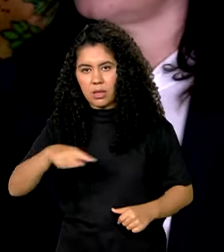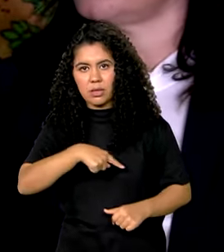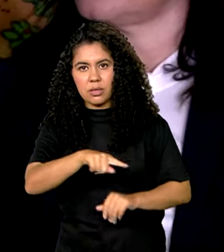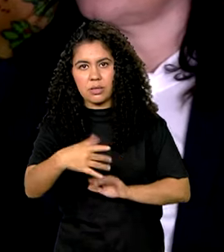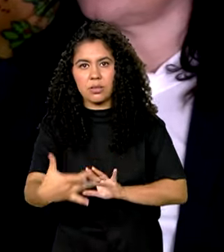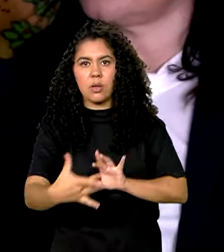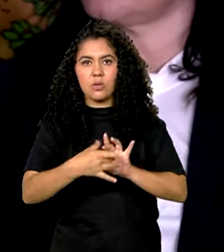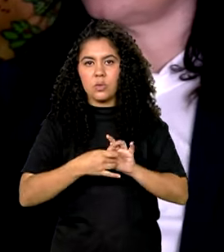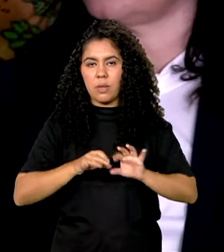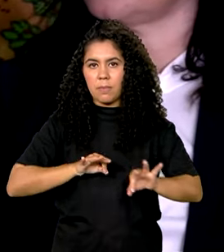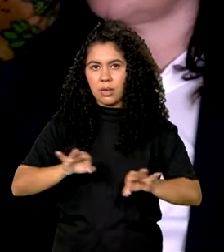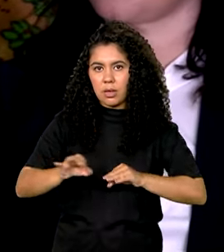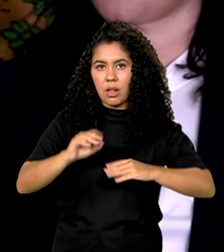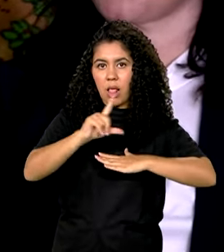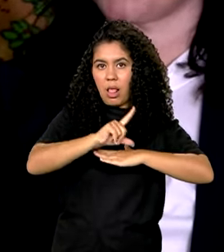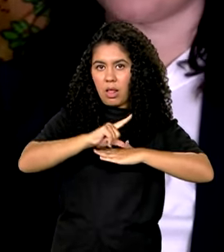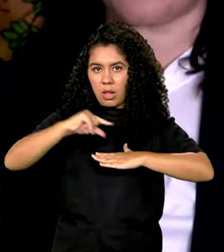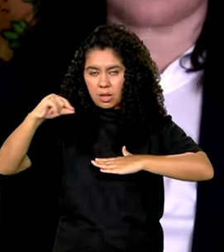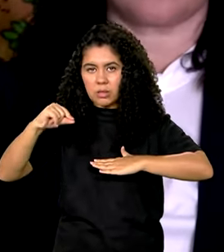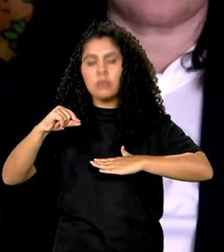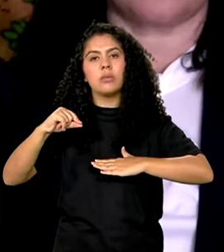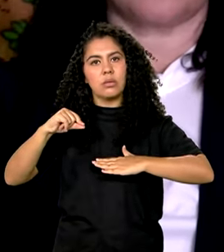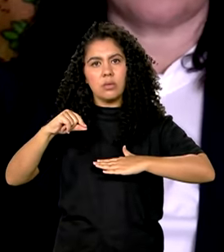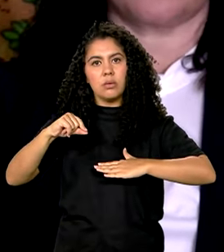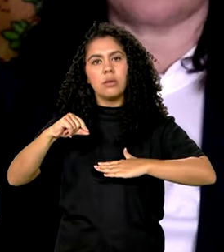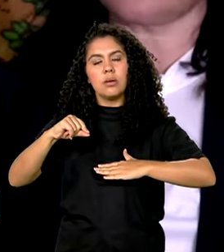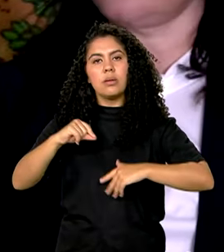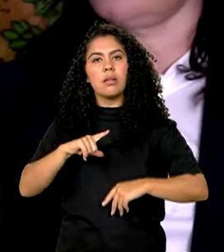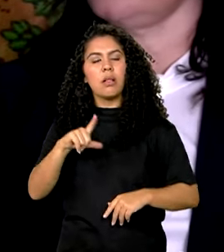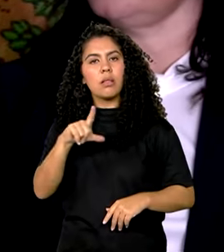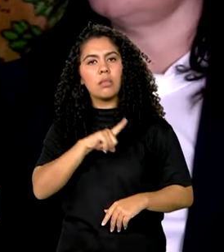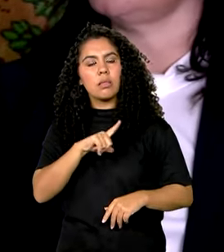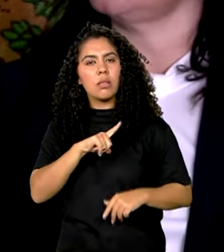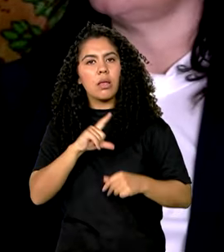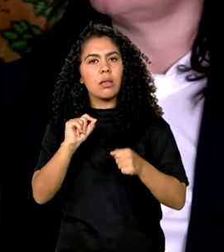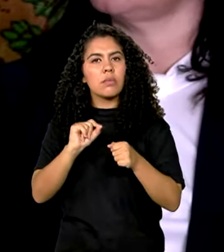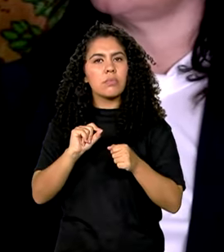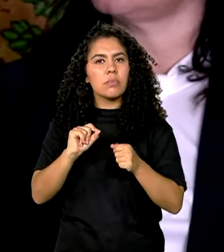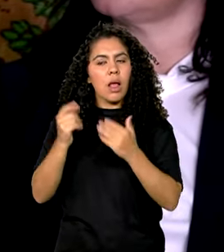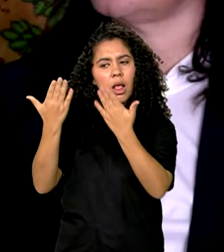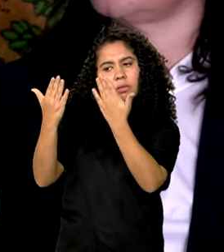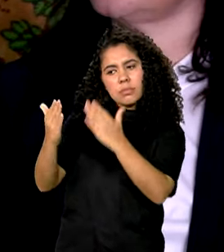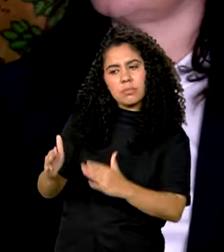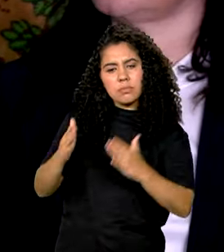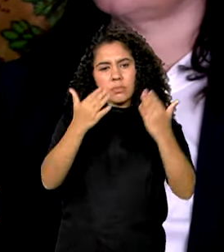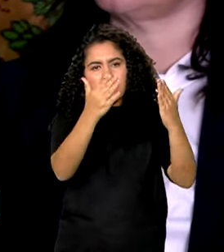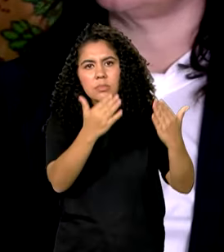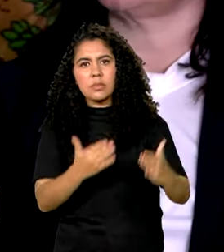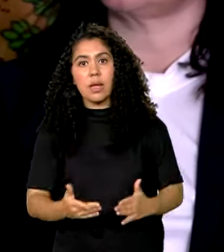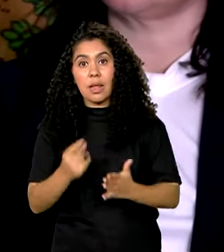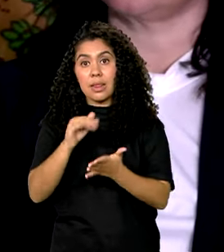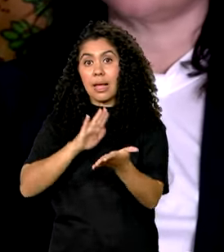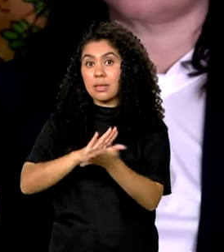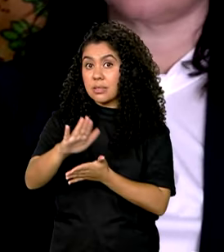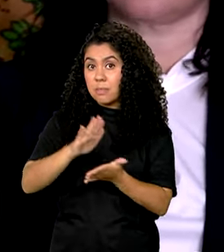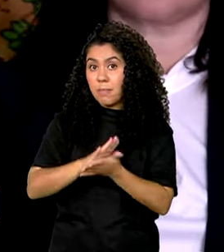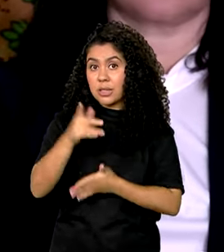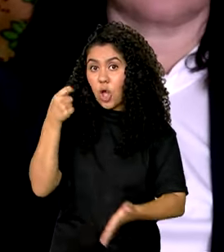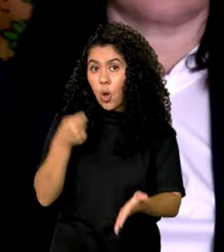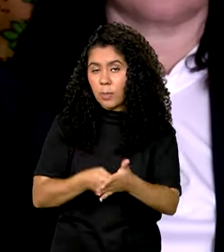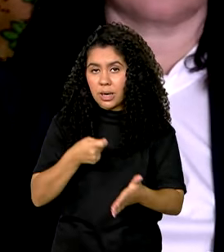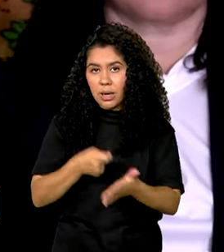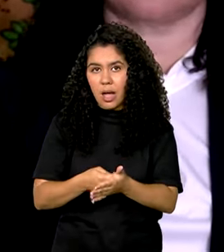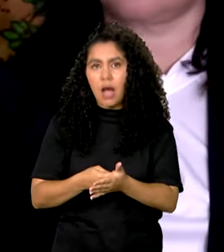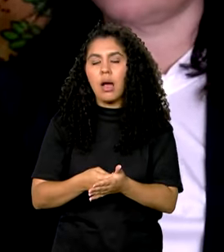e a Casa Civil, tem feito uma análise das despesas obrigatórias. Nós já identificamos,